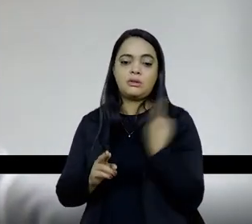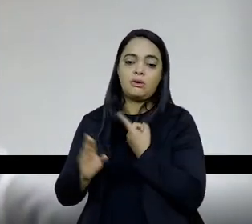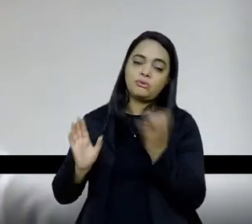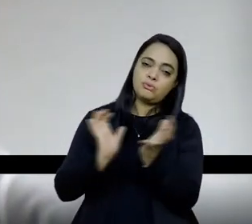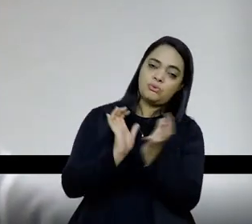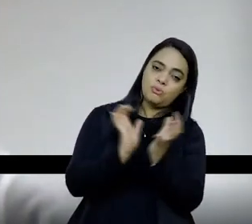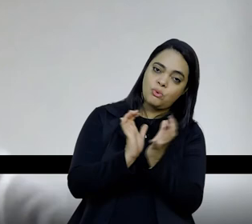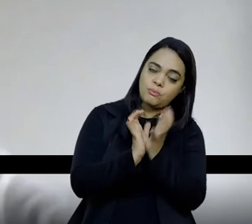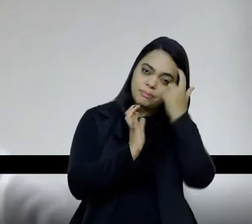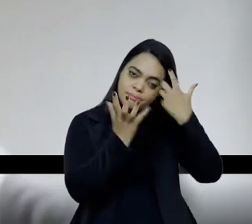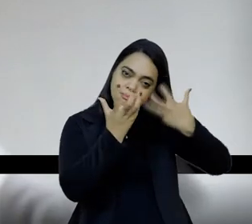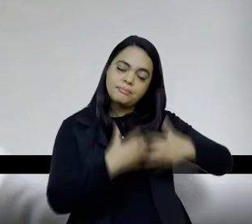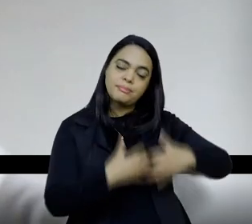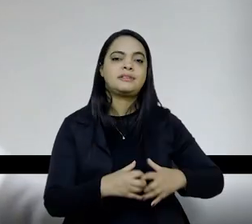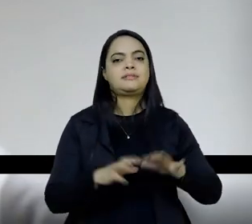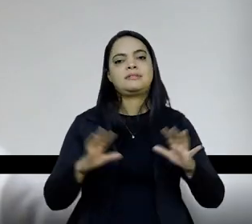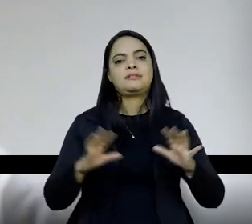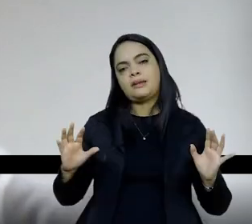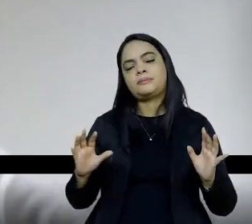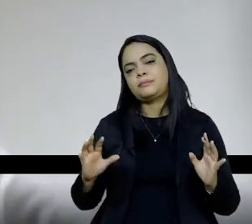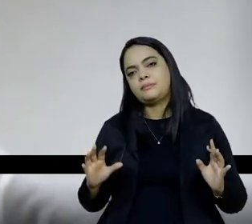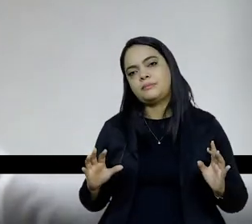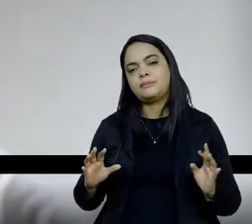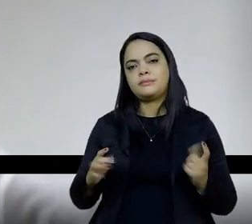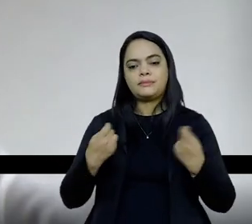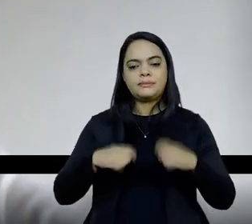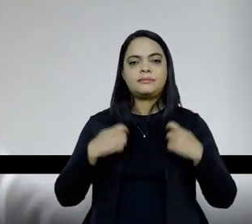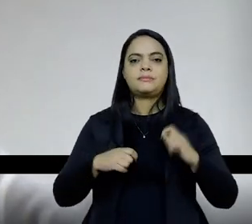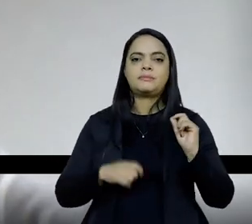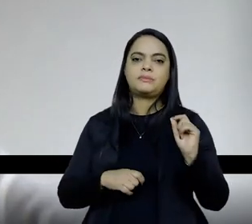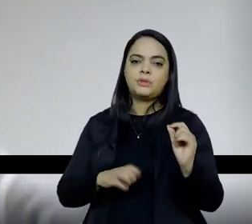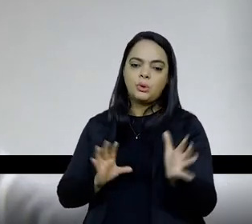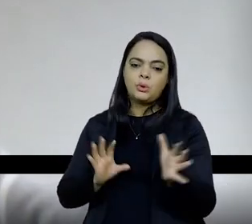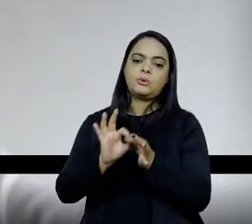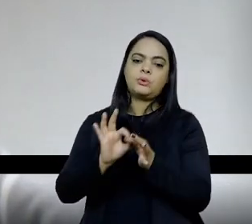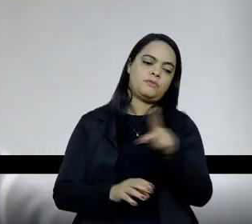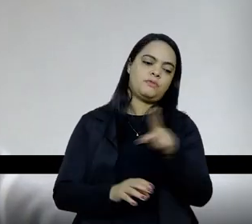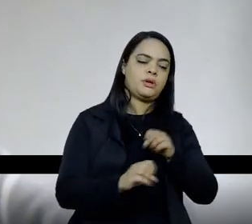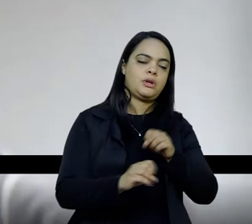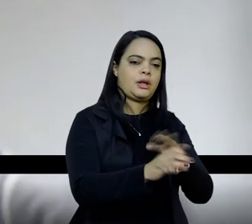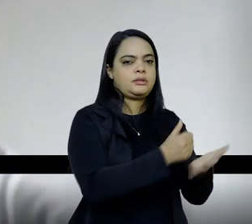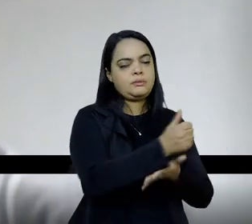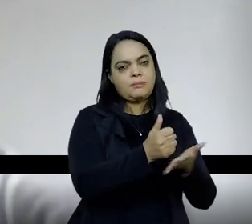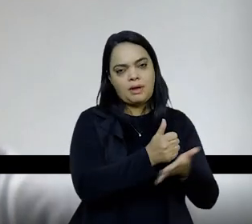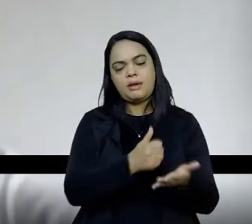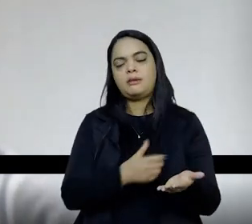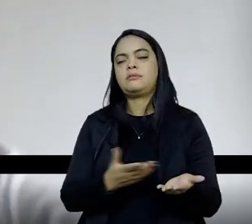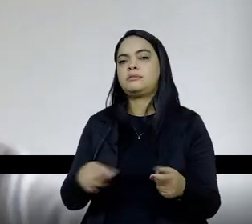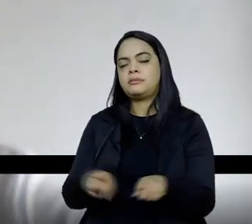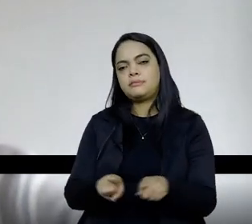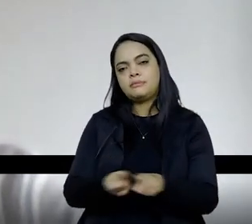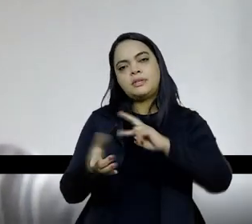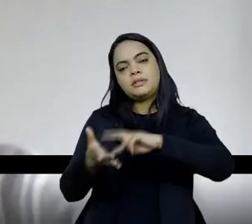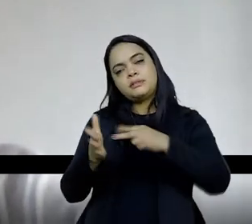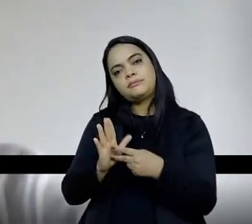E construir coletivamente significa fazer com as professoras da educação básica, com os estudantes, e significa